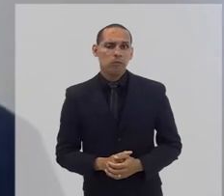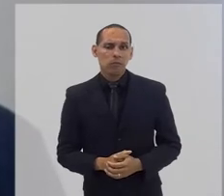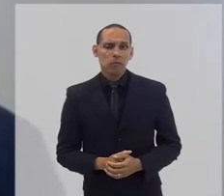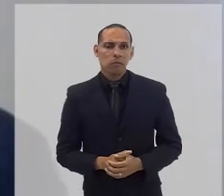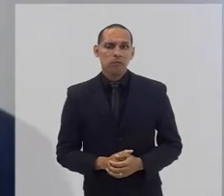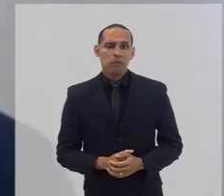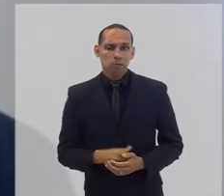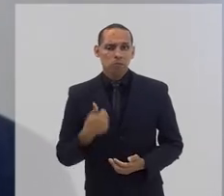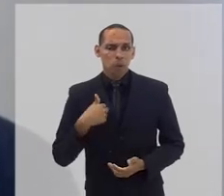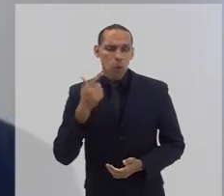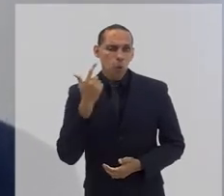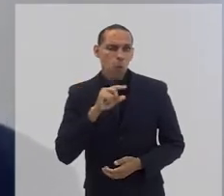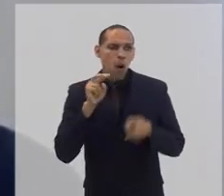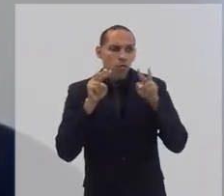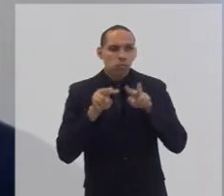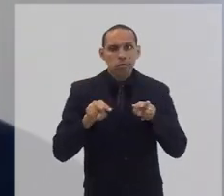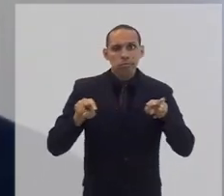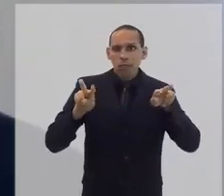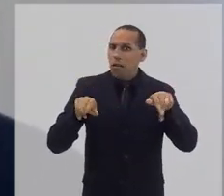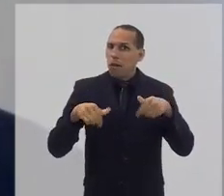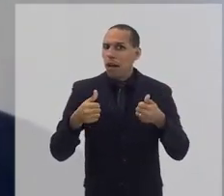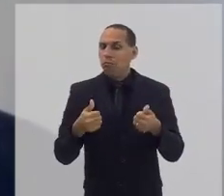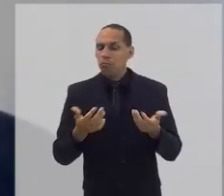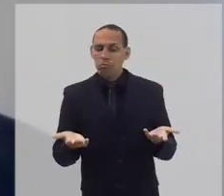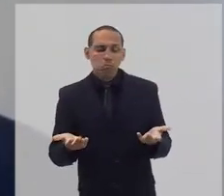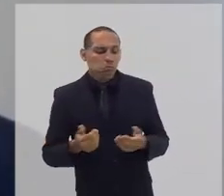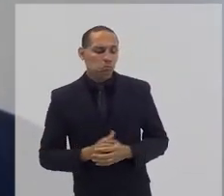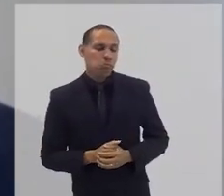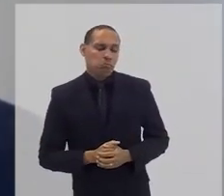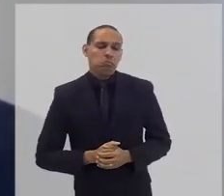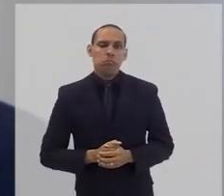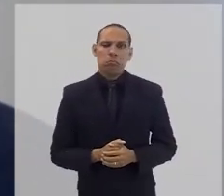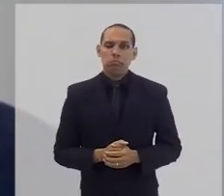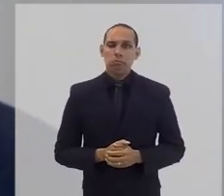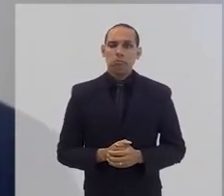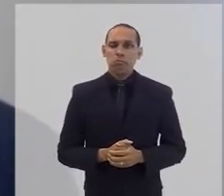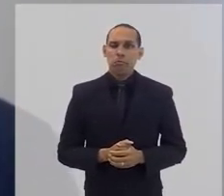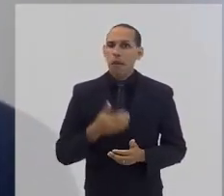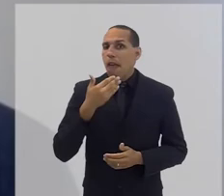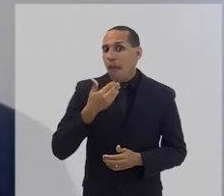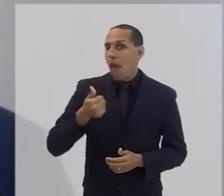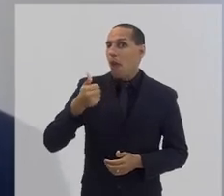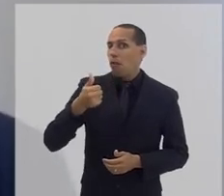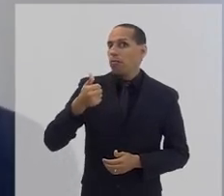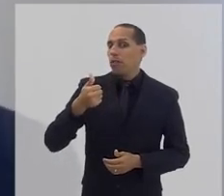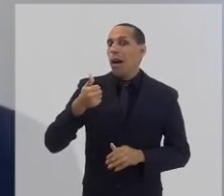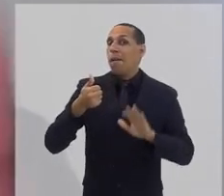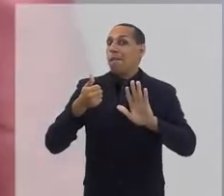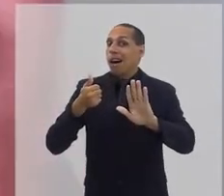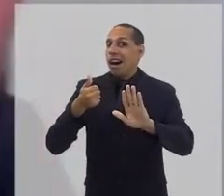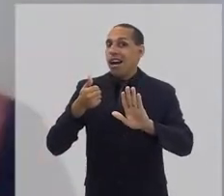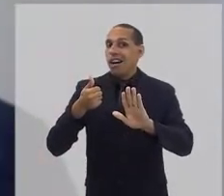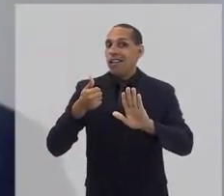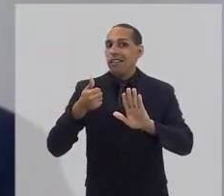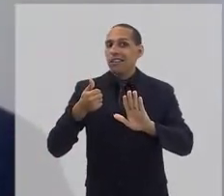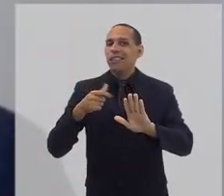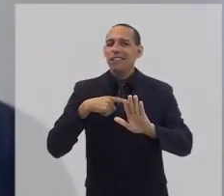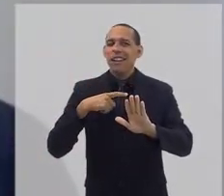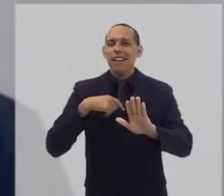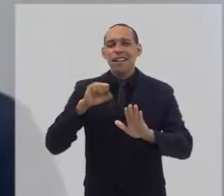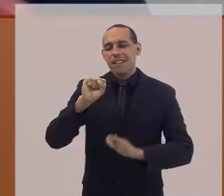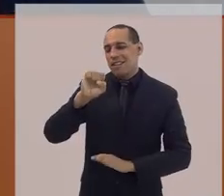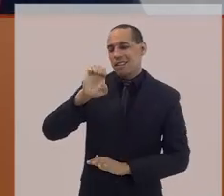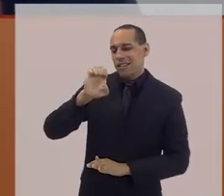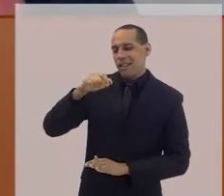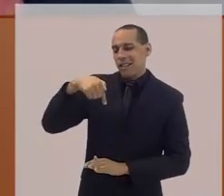assim. Houve uma melhora, mas eu tenho uma sequela. Eu praticamente não tenho visão central.